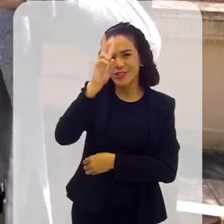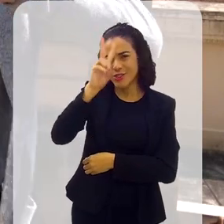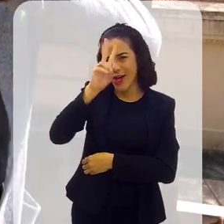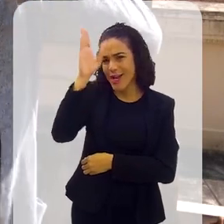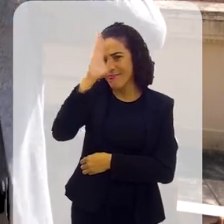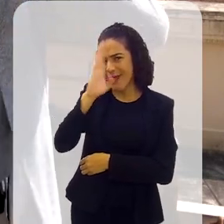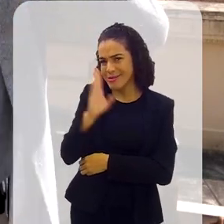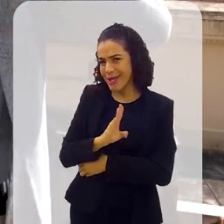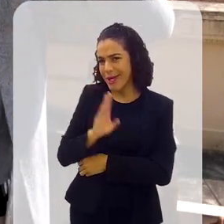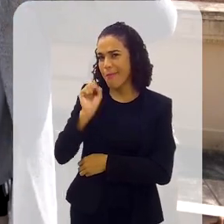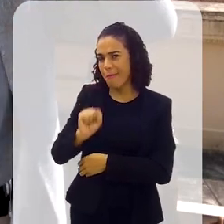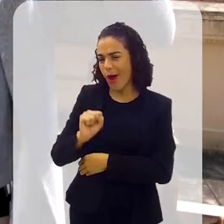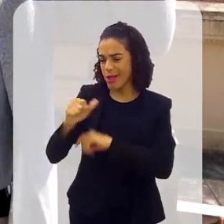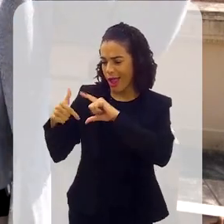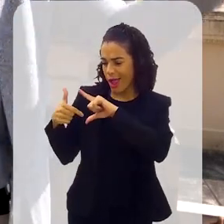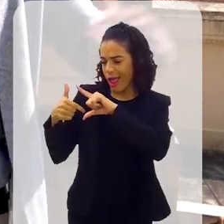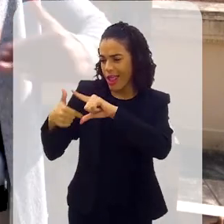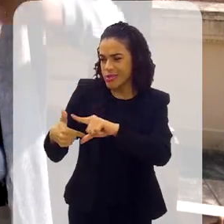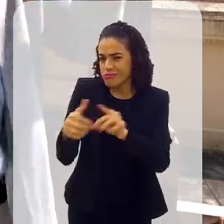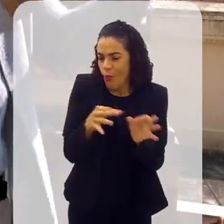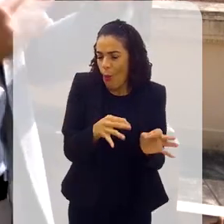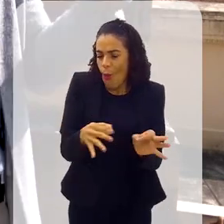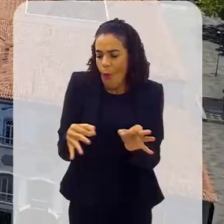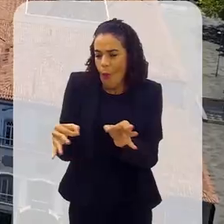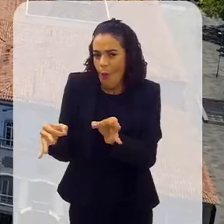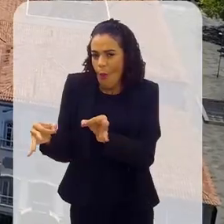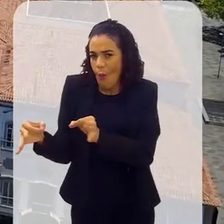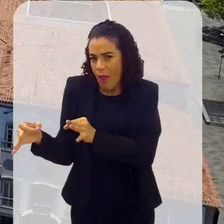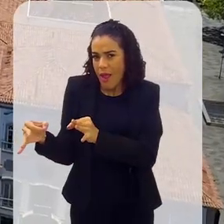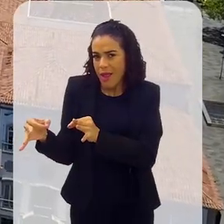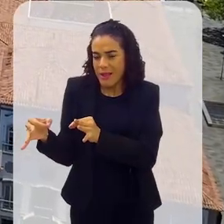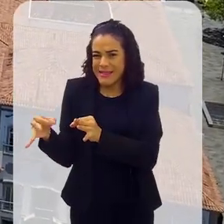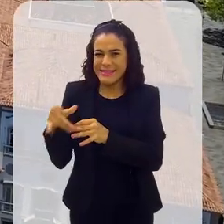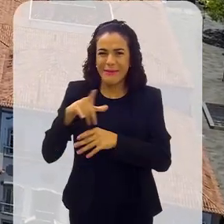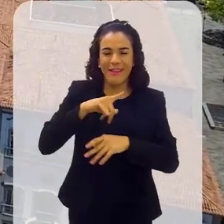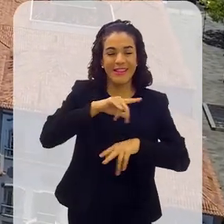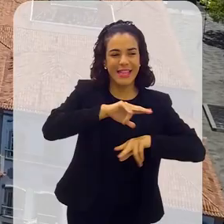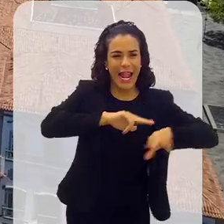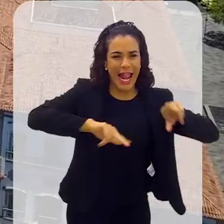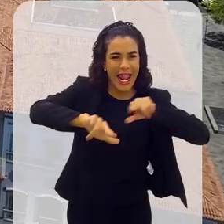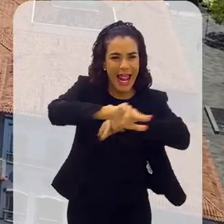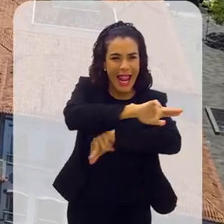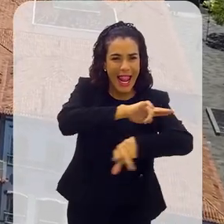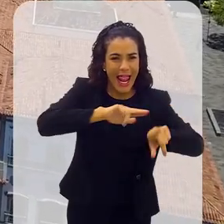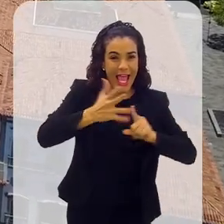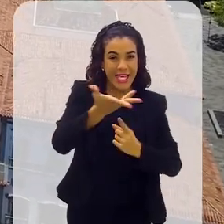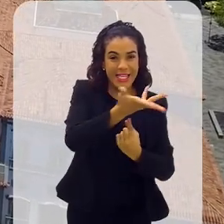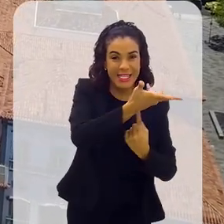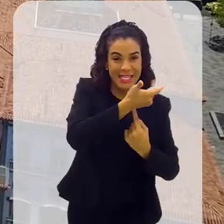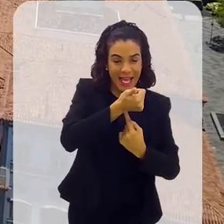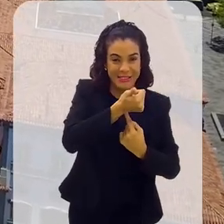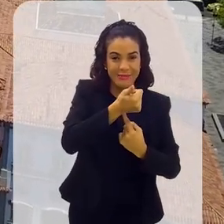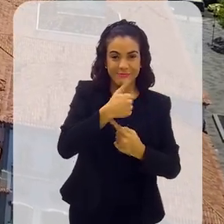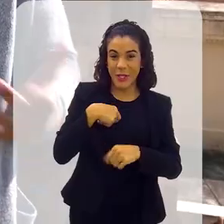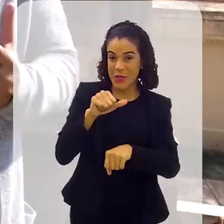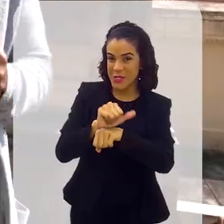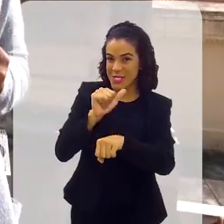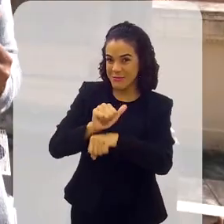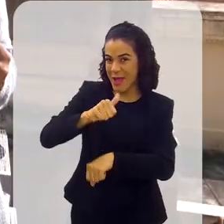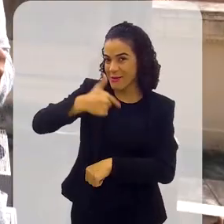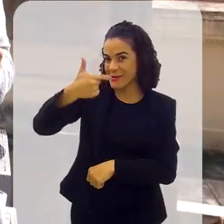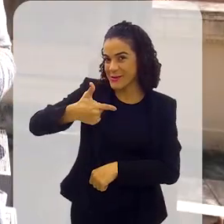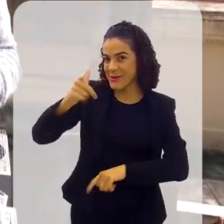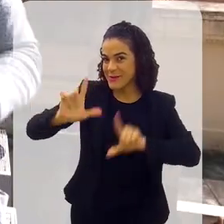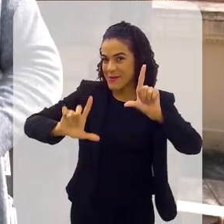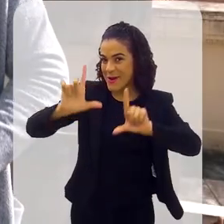pode sair de uma história tradicional, de uma sucessão de estilos, e integrar boemia e artes plásticas. Te